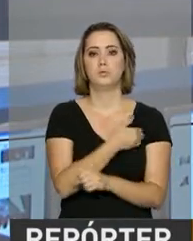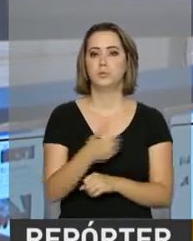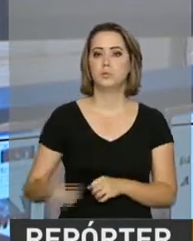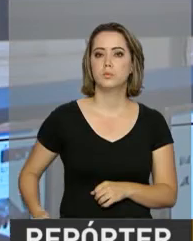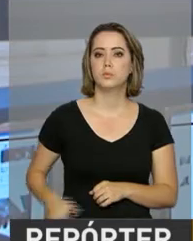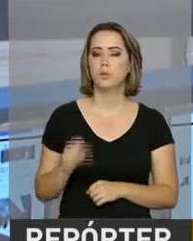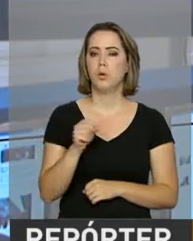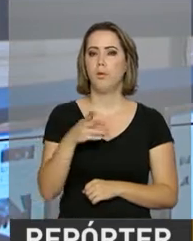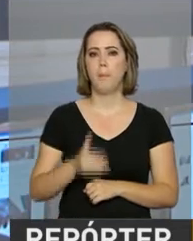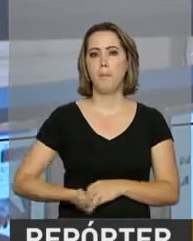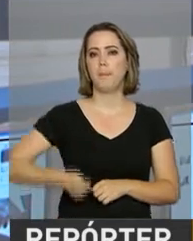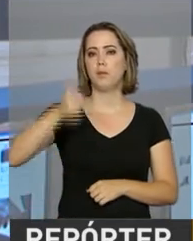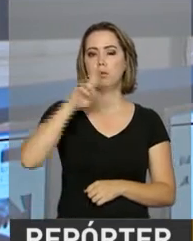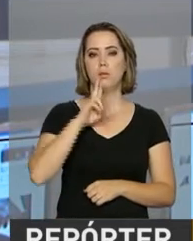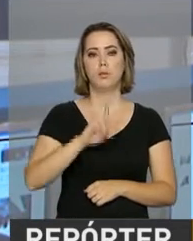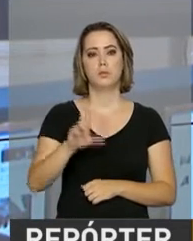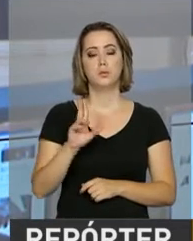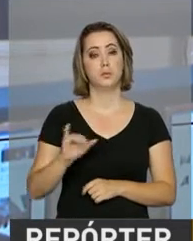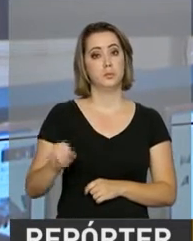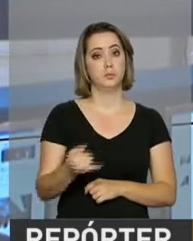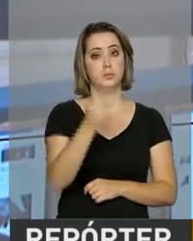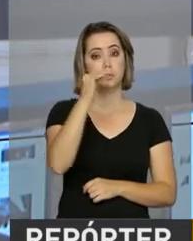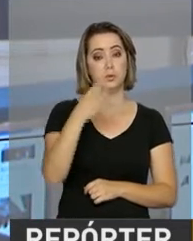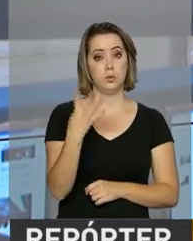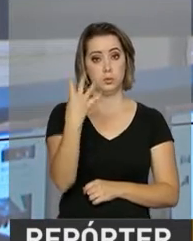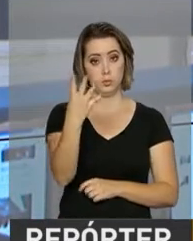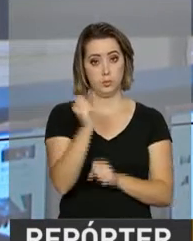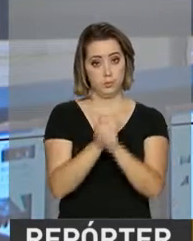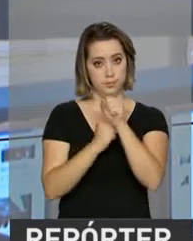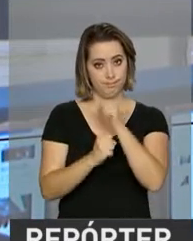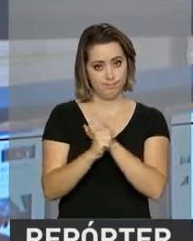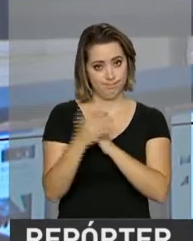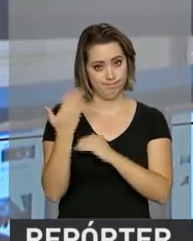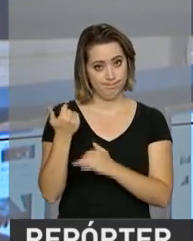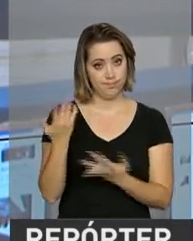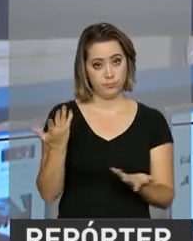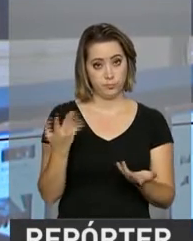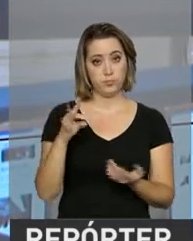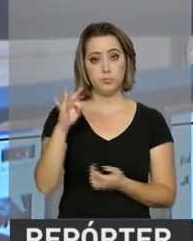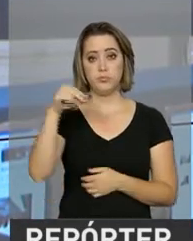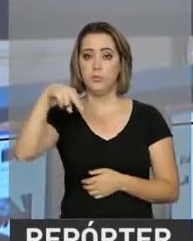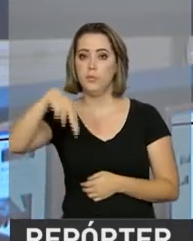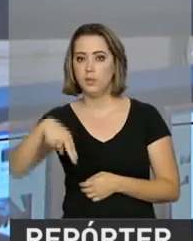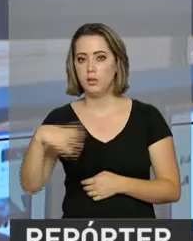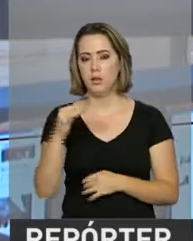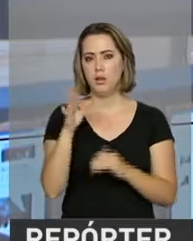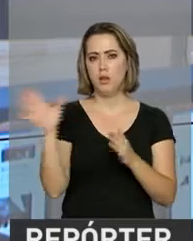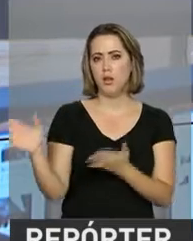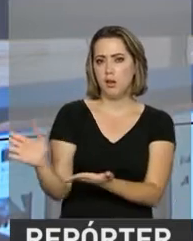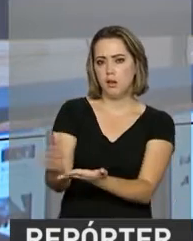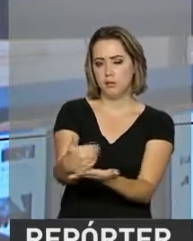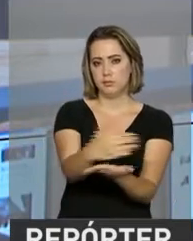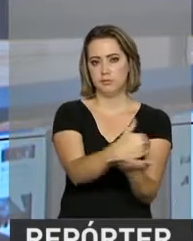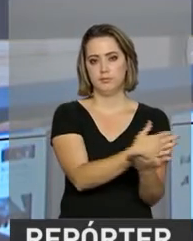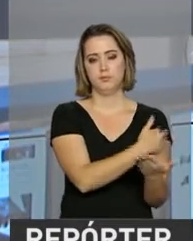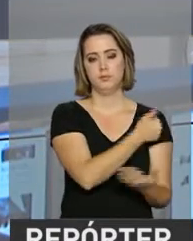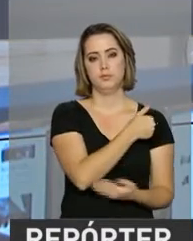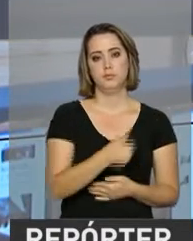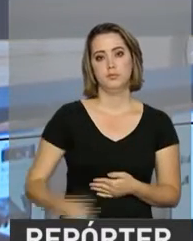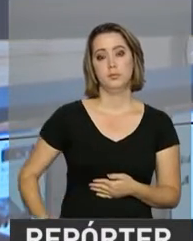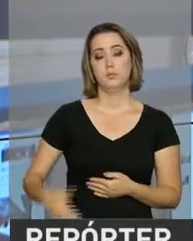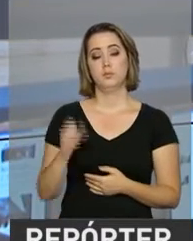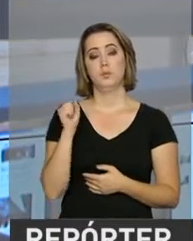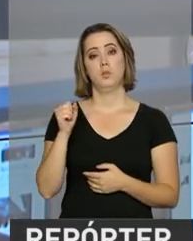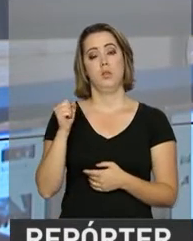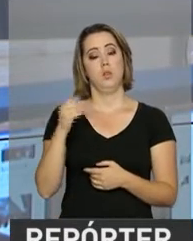registraram o melhor resultado para o mês de janeiro dos últimos quatro anos, segundo o Tesouro Nacional. A arrecadação do governo central,